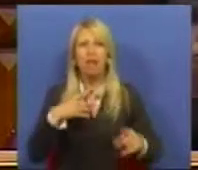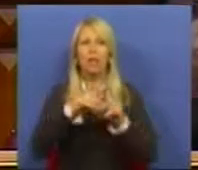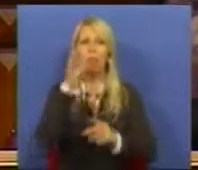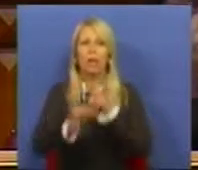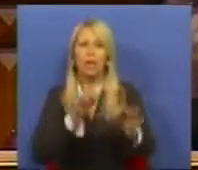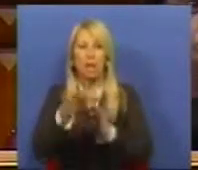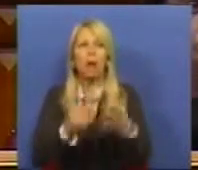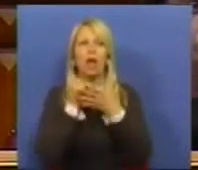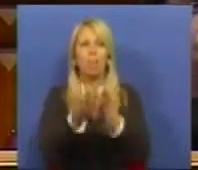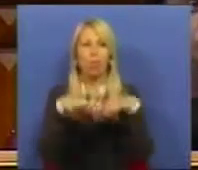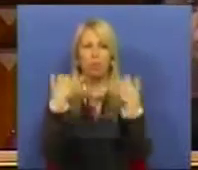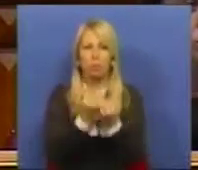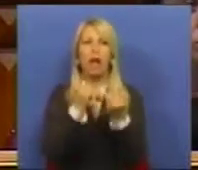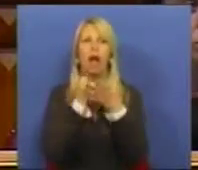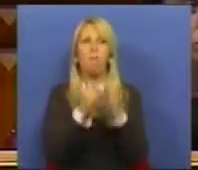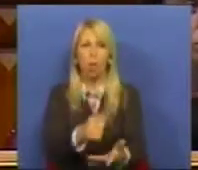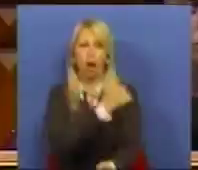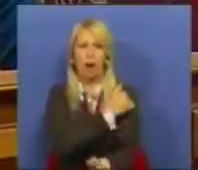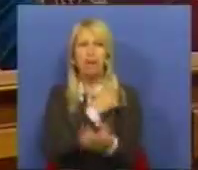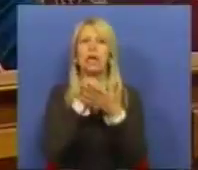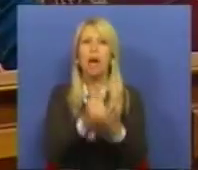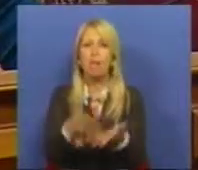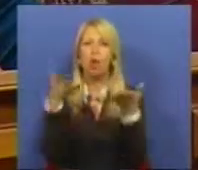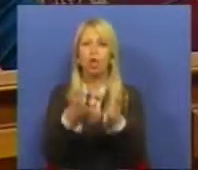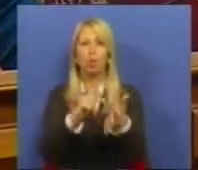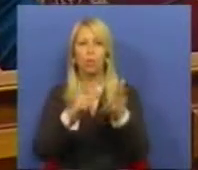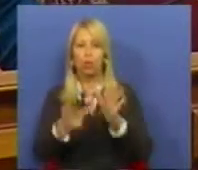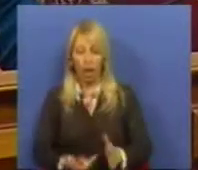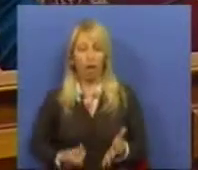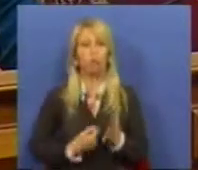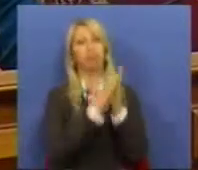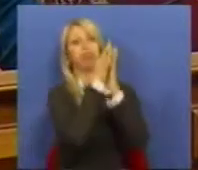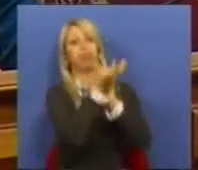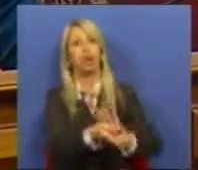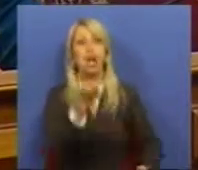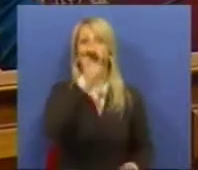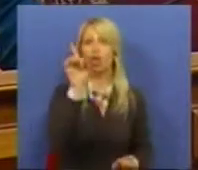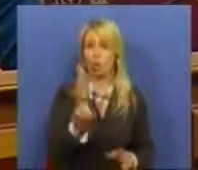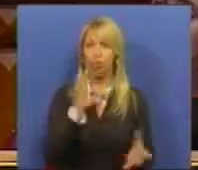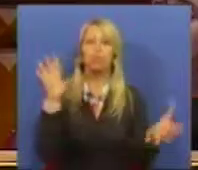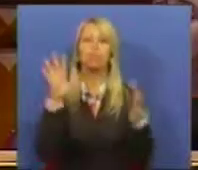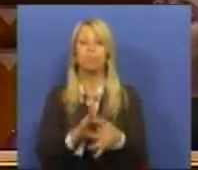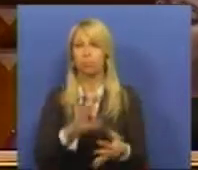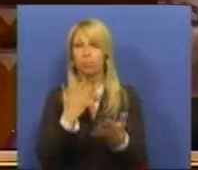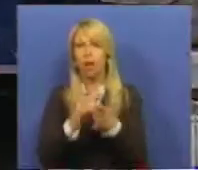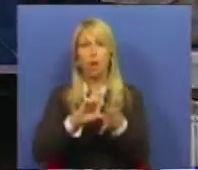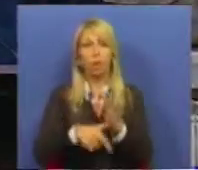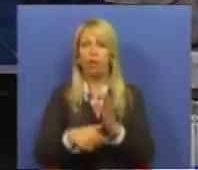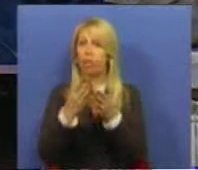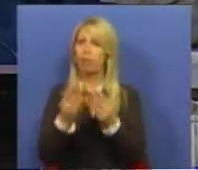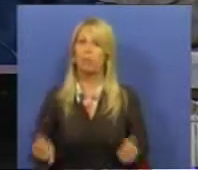apoios sociais, apoios domiciliares, apoios de ajudas técnicas, enfim, um mundo de questões que torna o projeto de resolução